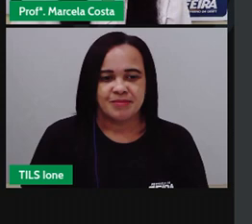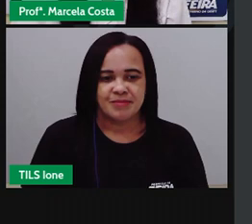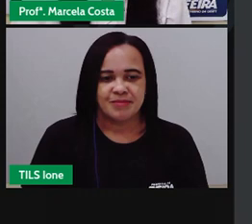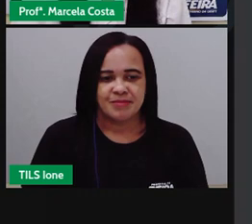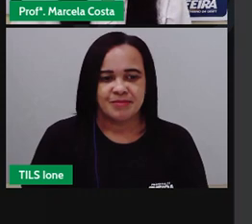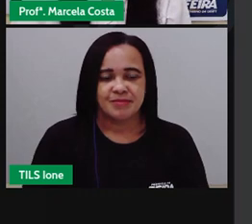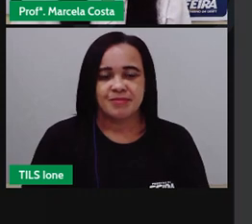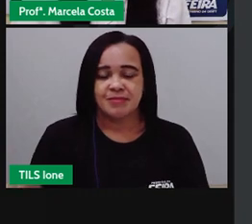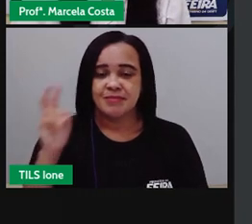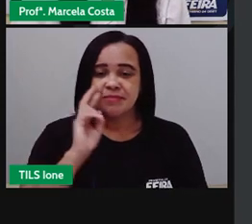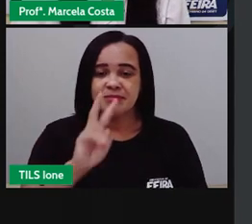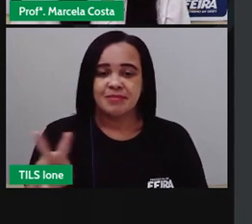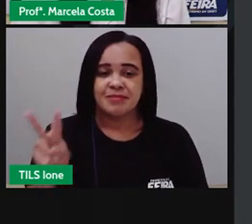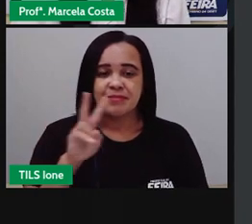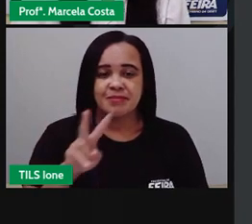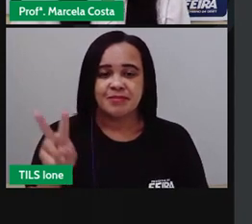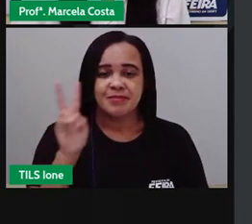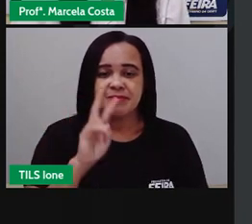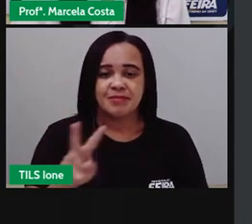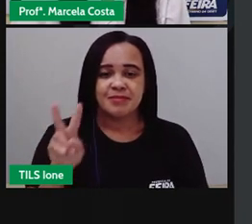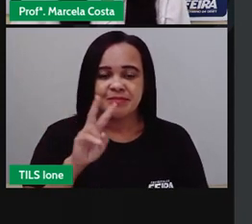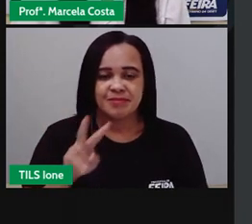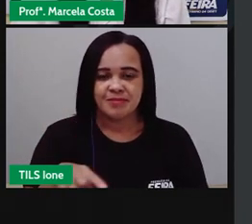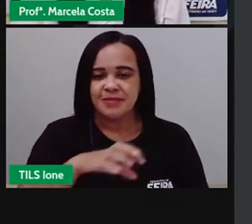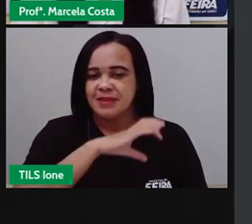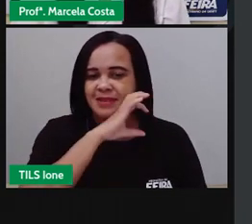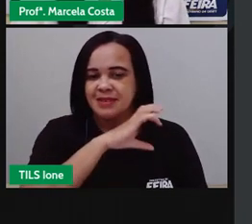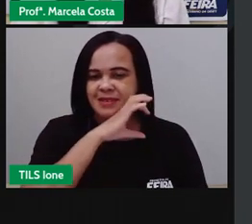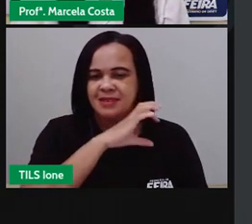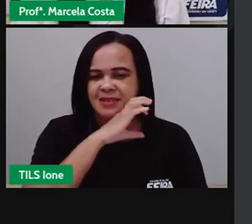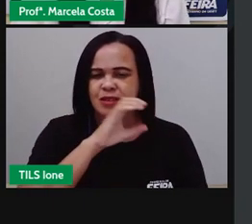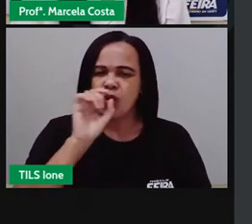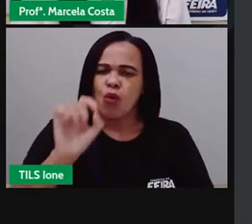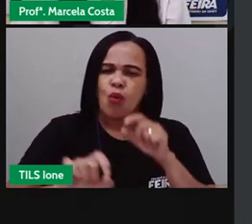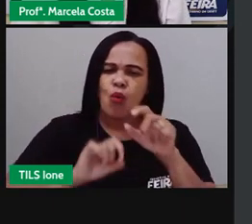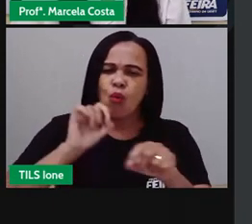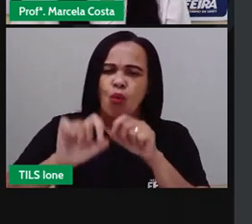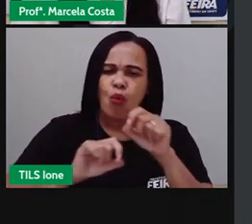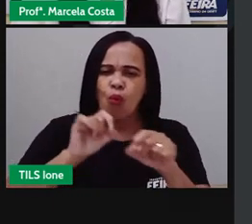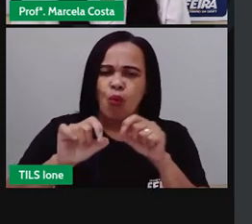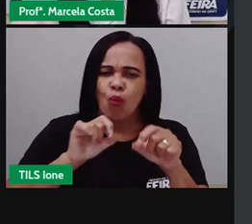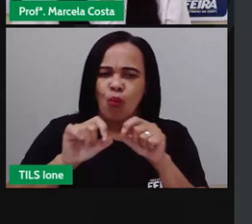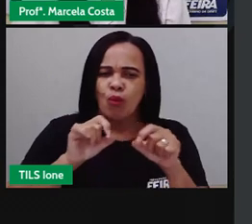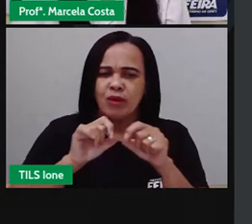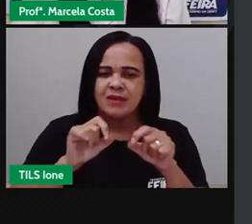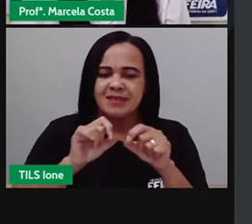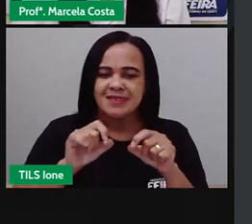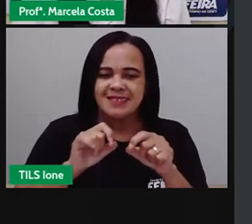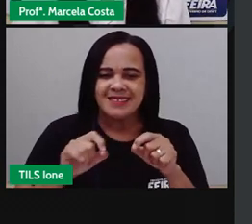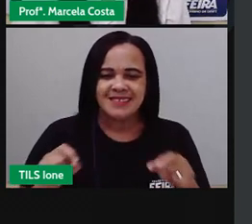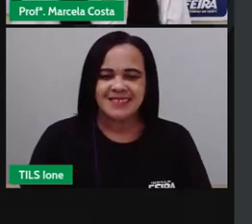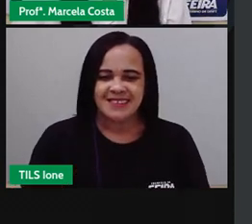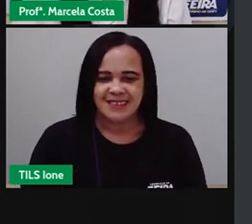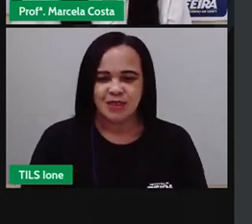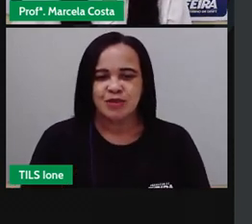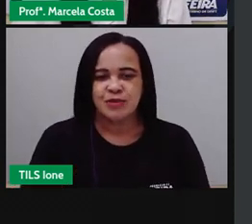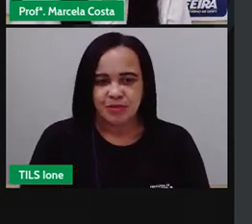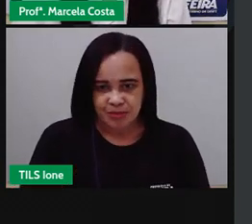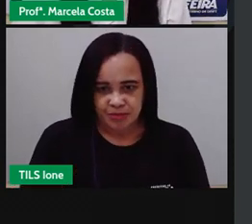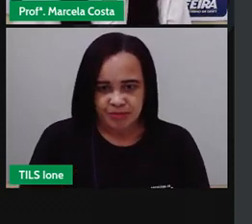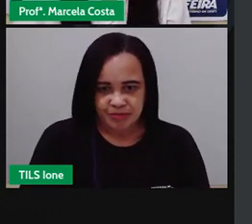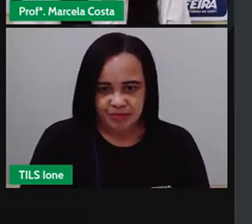Olha esse animal que aparece aqui nessa página. Já